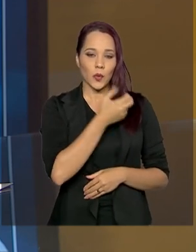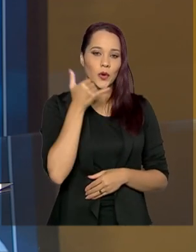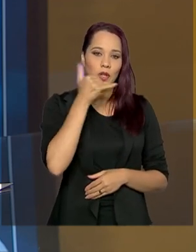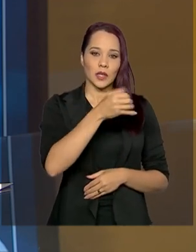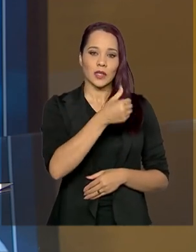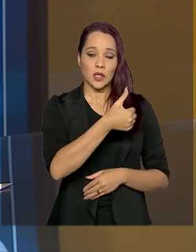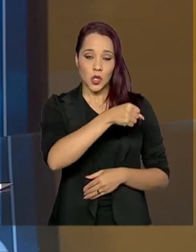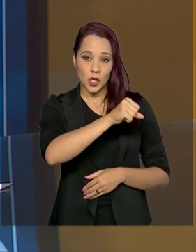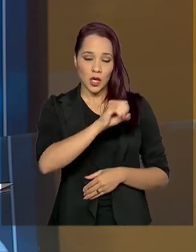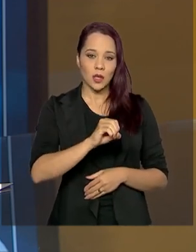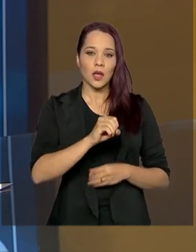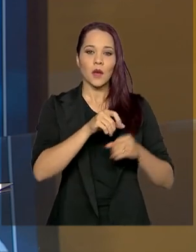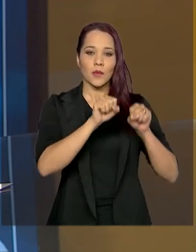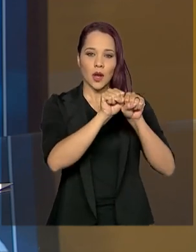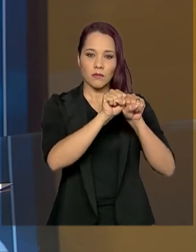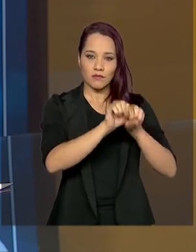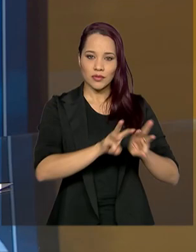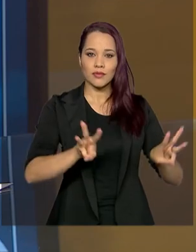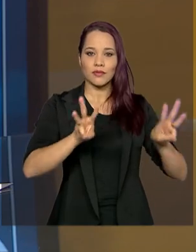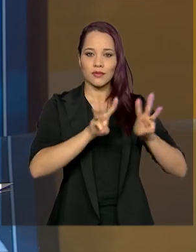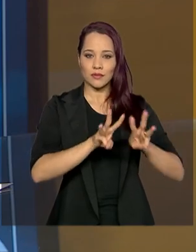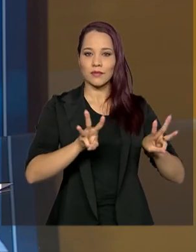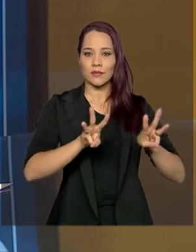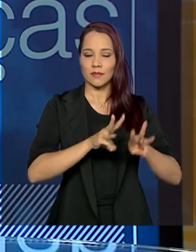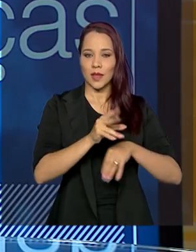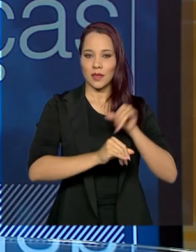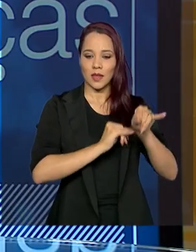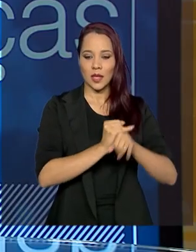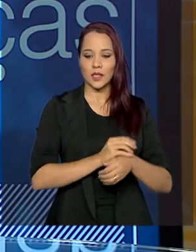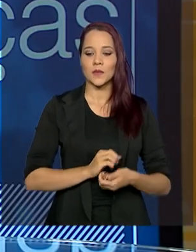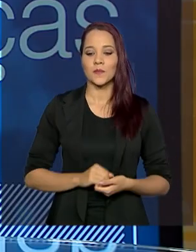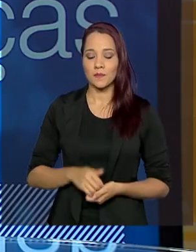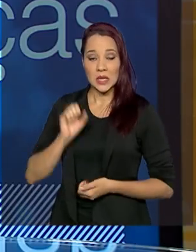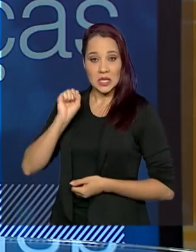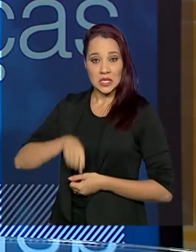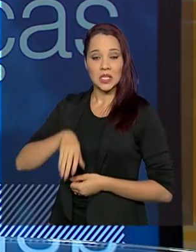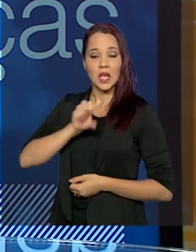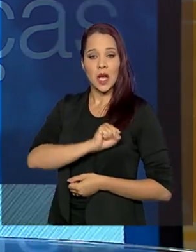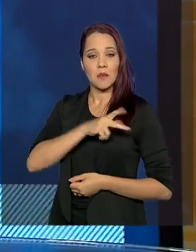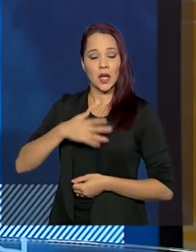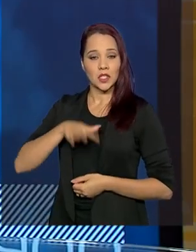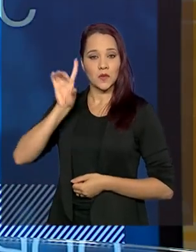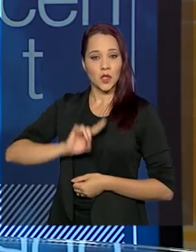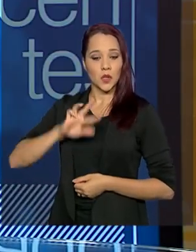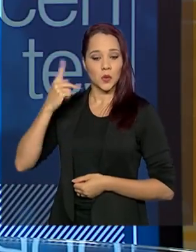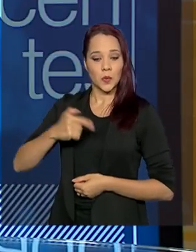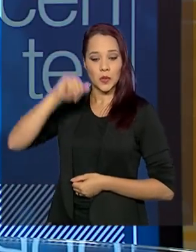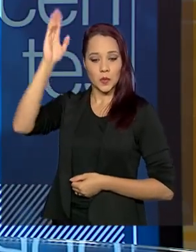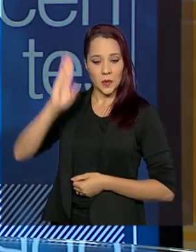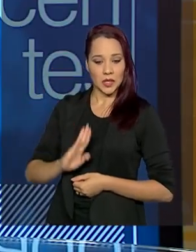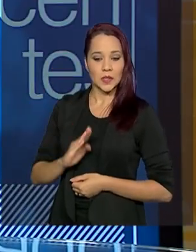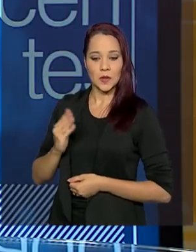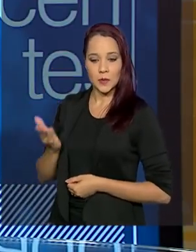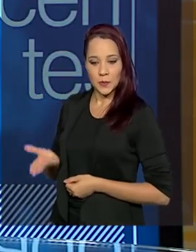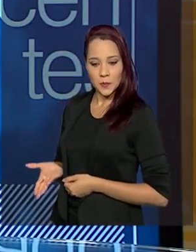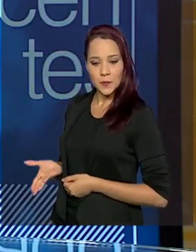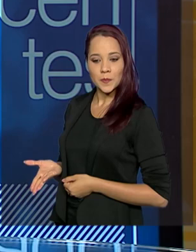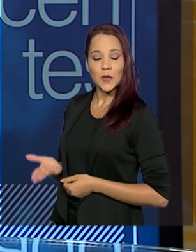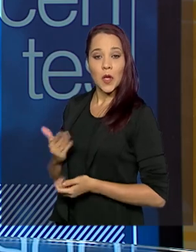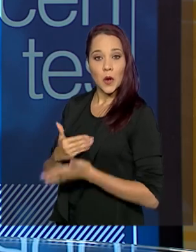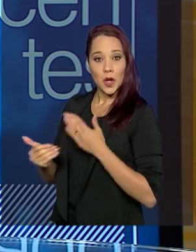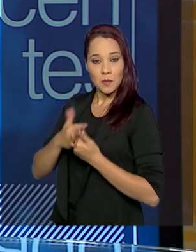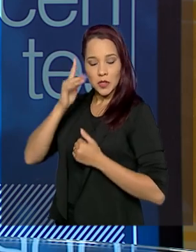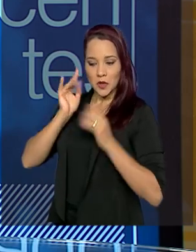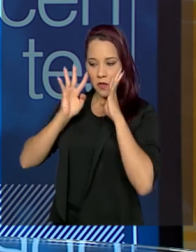as plataformas digitais, para o mundo digital. Exatamente. O aplicativo Direitos Humanos Brasil, qualquer um que nos assiste nesse